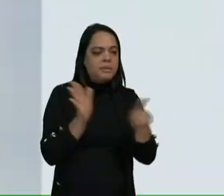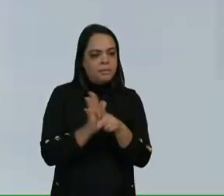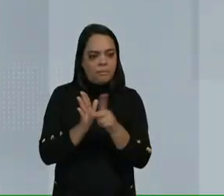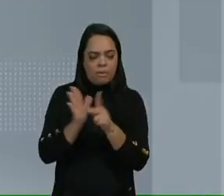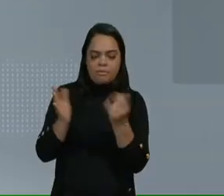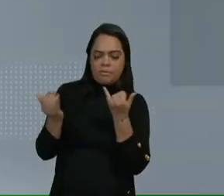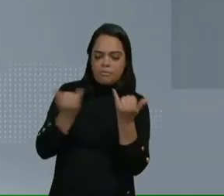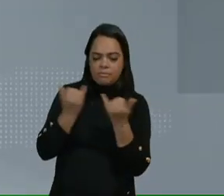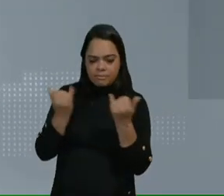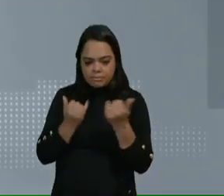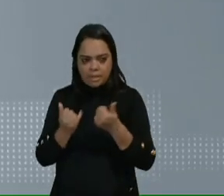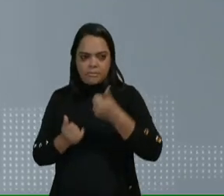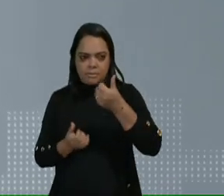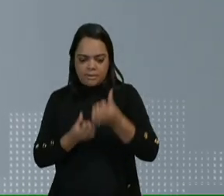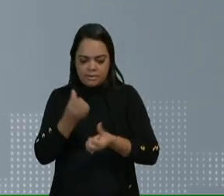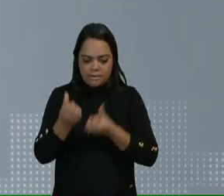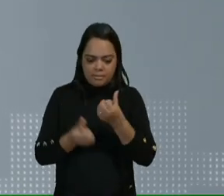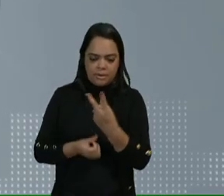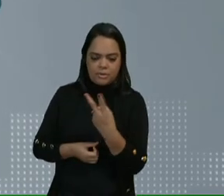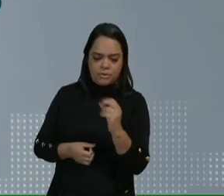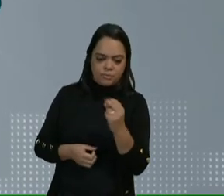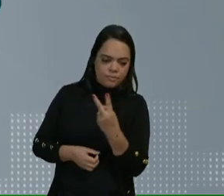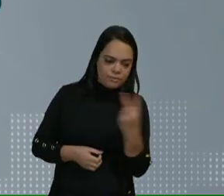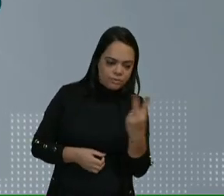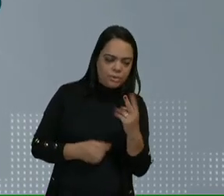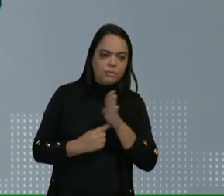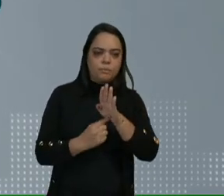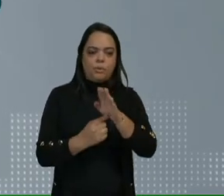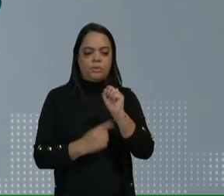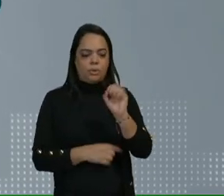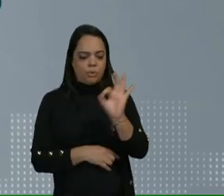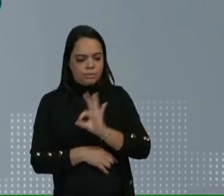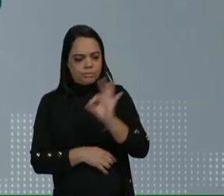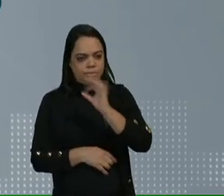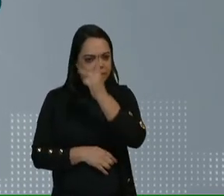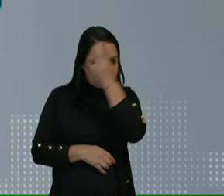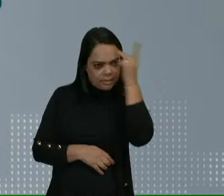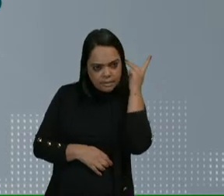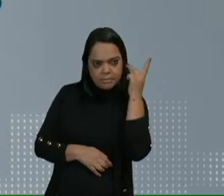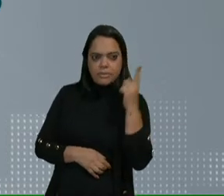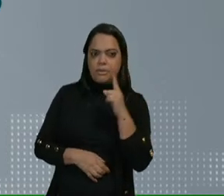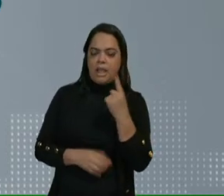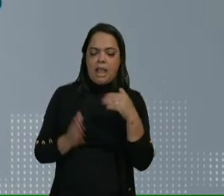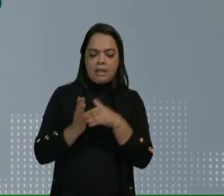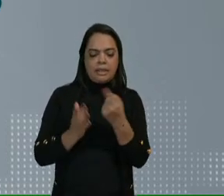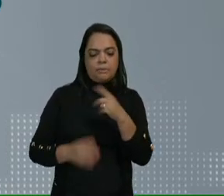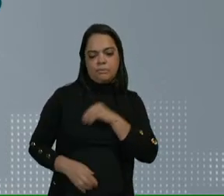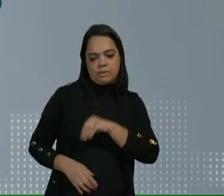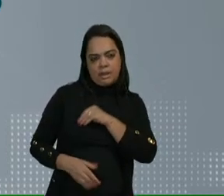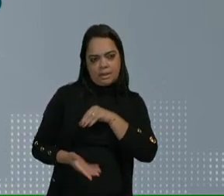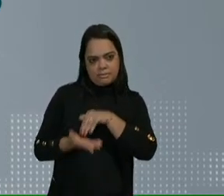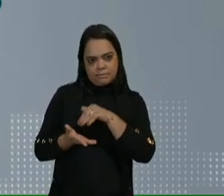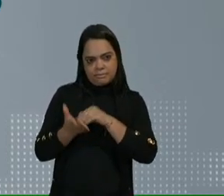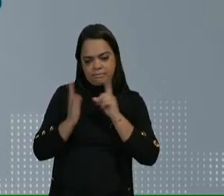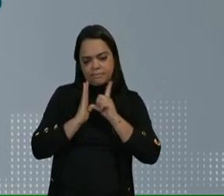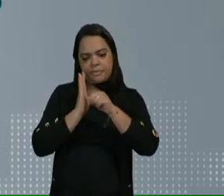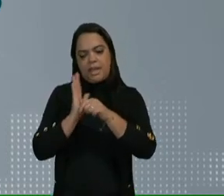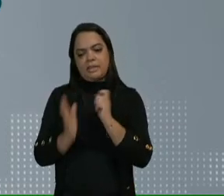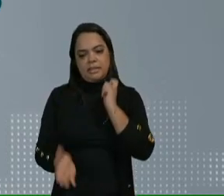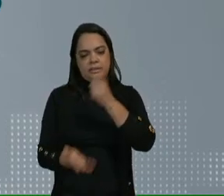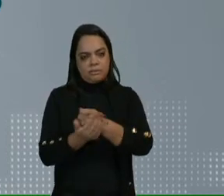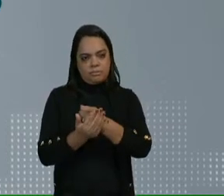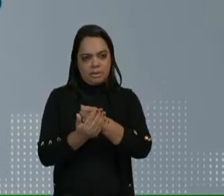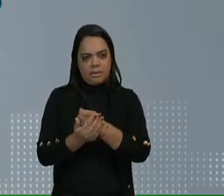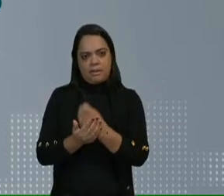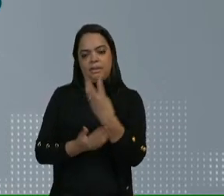do primeiro semestre de 2022 mostrou que 8% das pessoas que ganham até um salário mínimo atrasam os pagamentos em